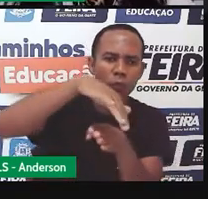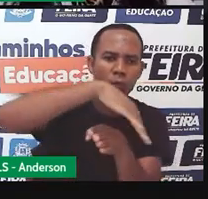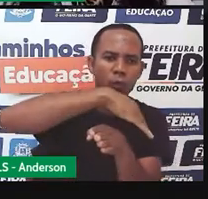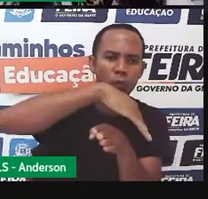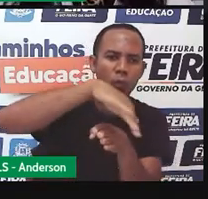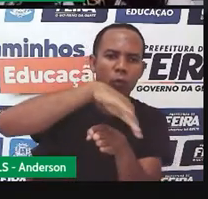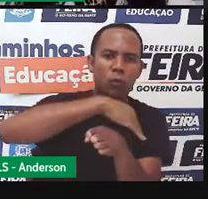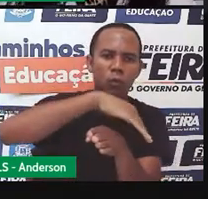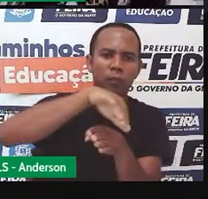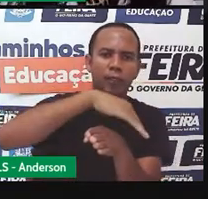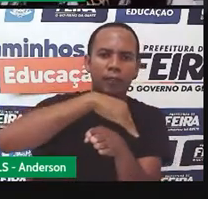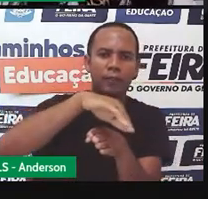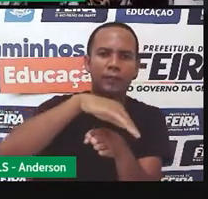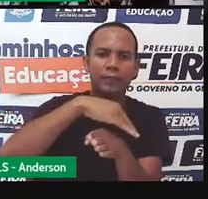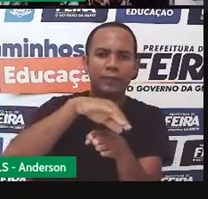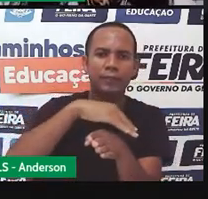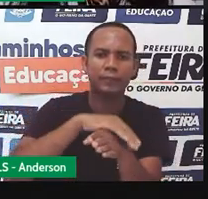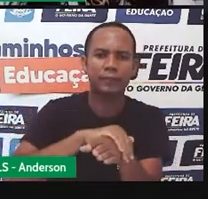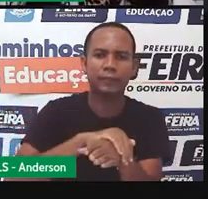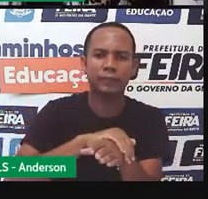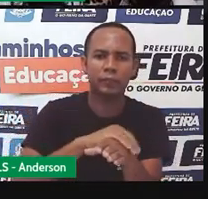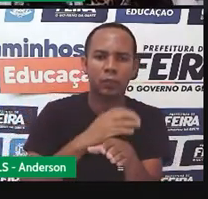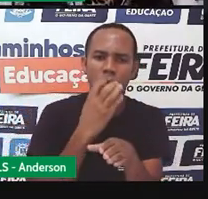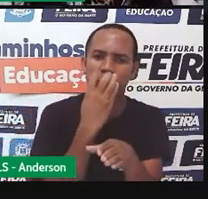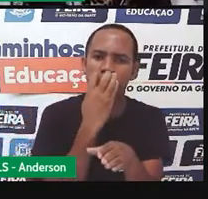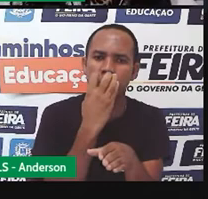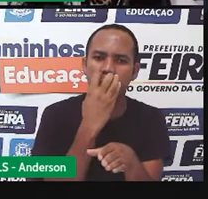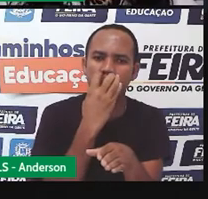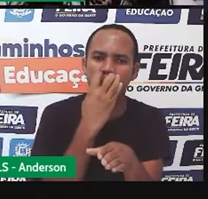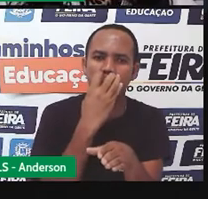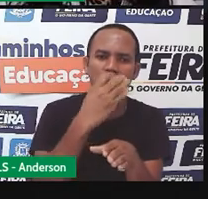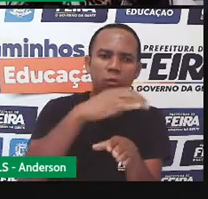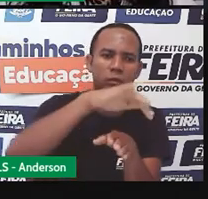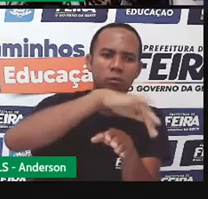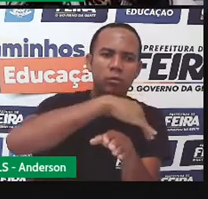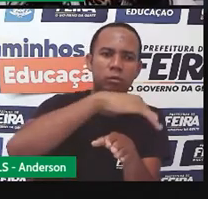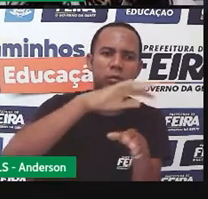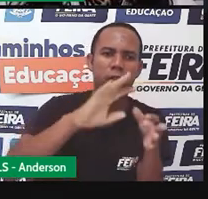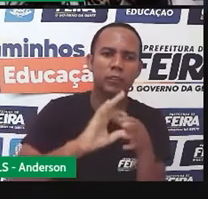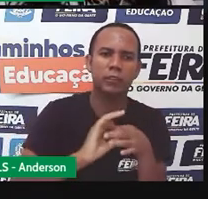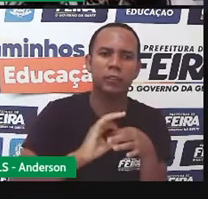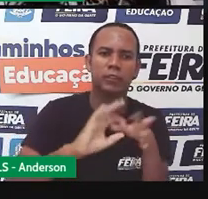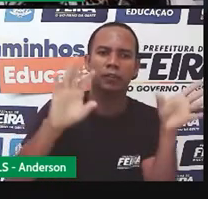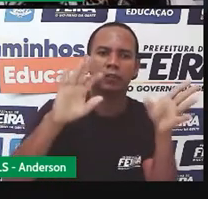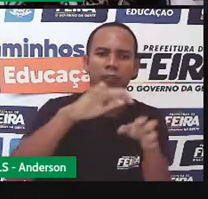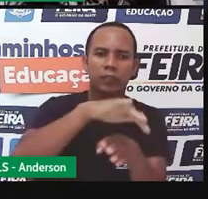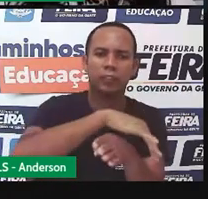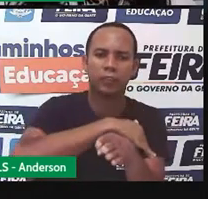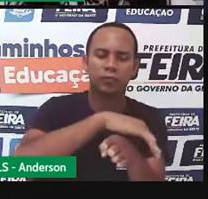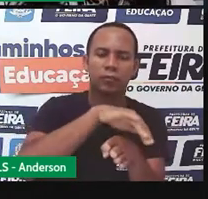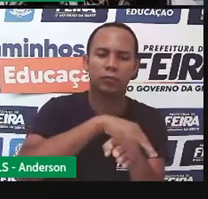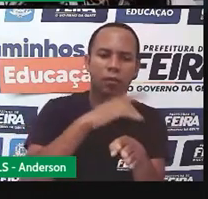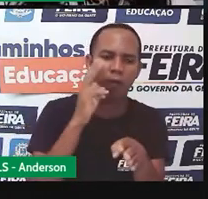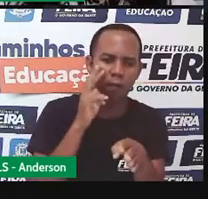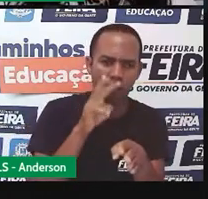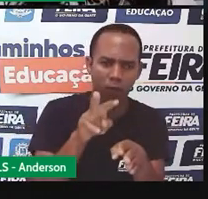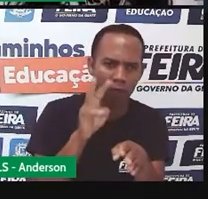com os cães soltos na rua. Pois é, olha só.